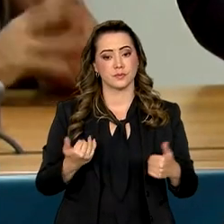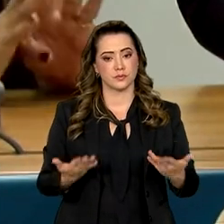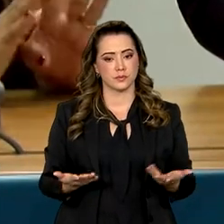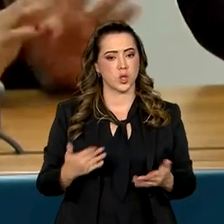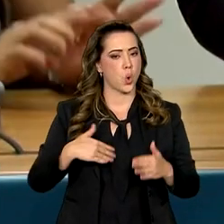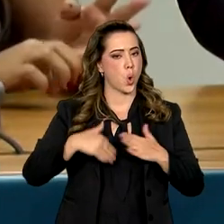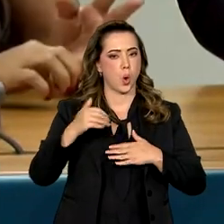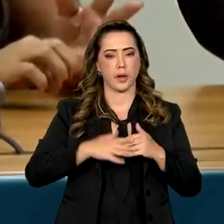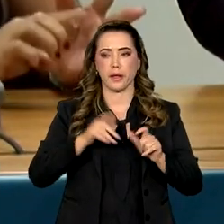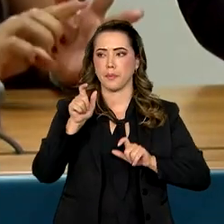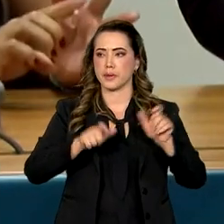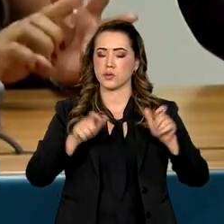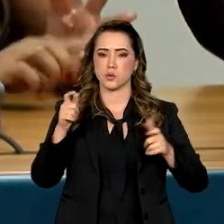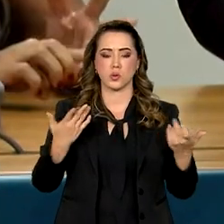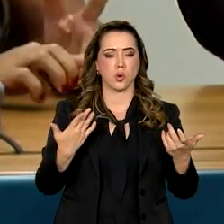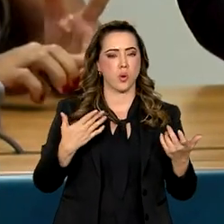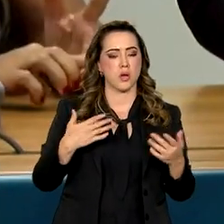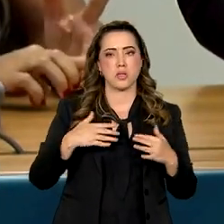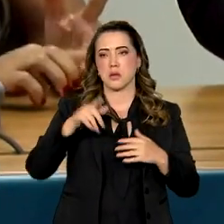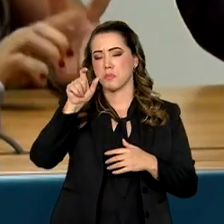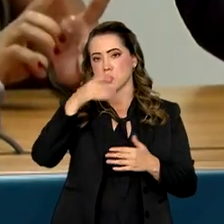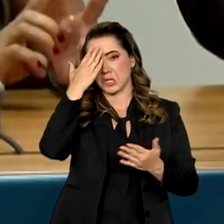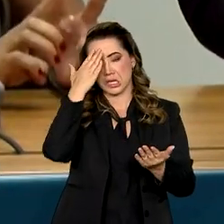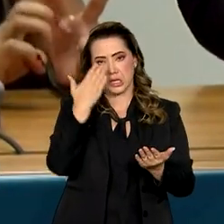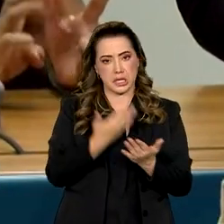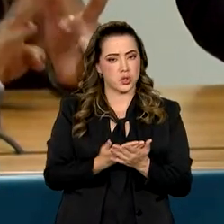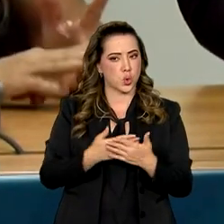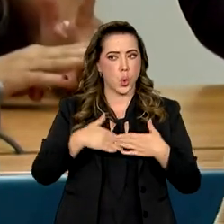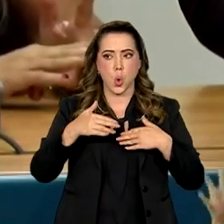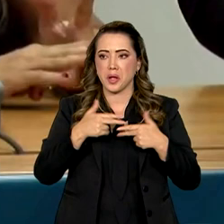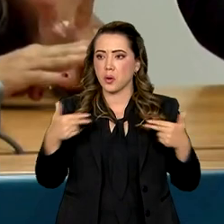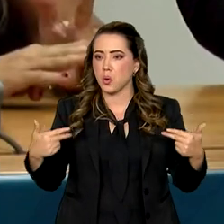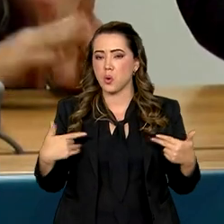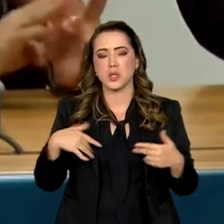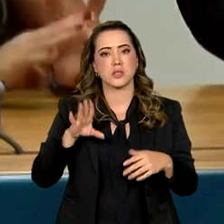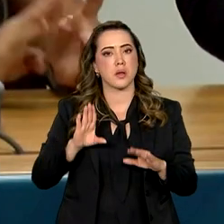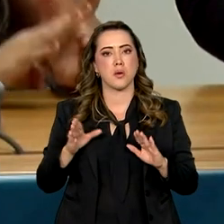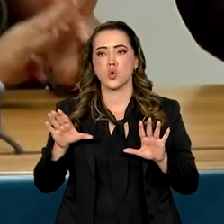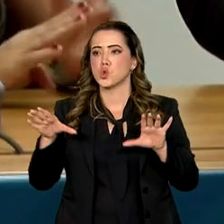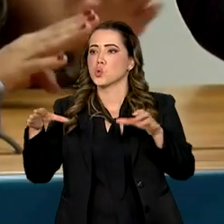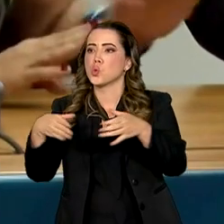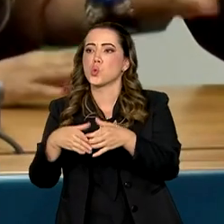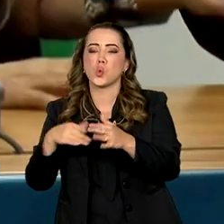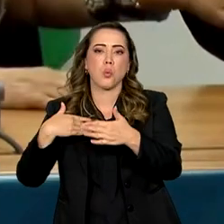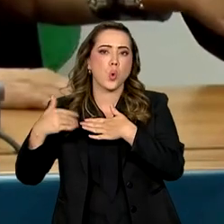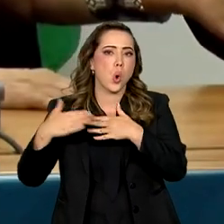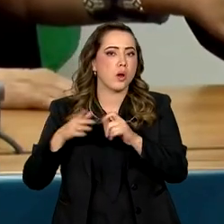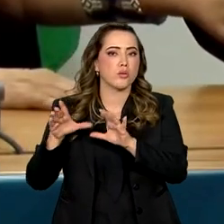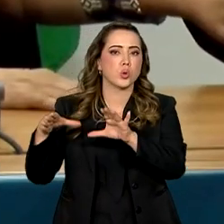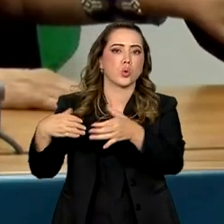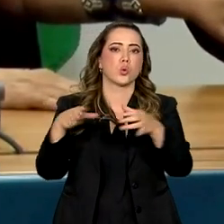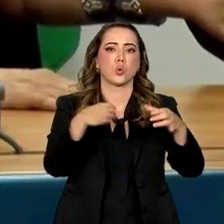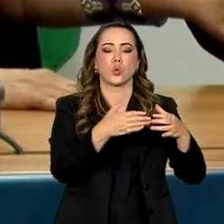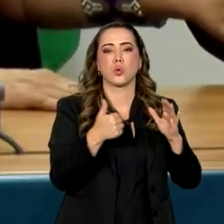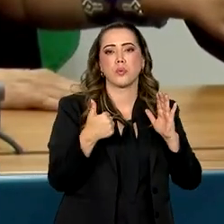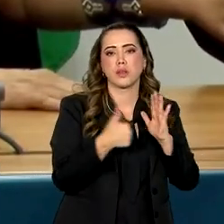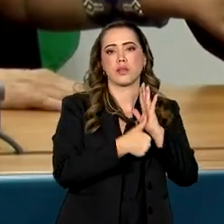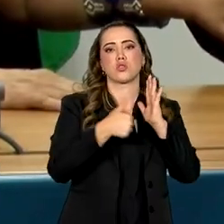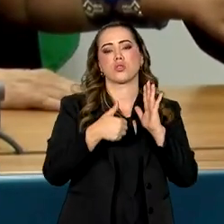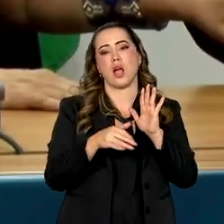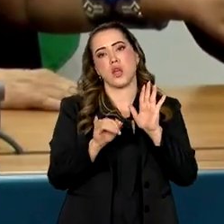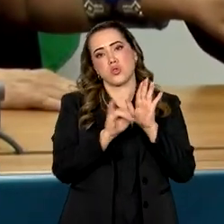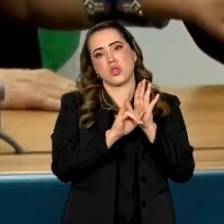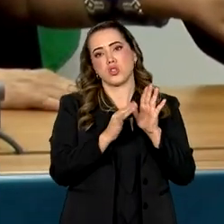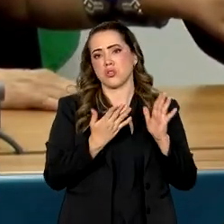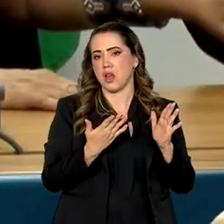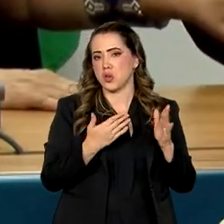indistintamente de credo, indistintamente de pertencimento, indistintamente de pertencimento de identidade étnica